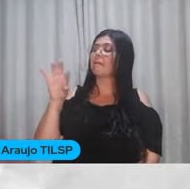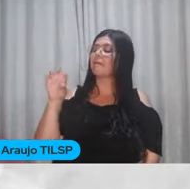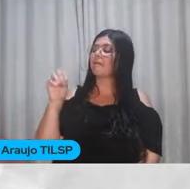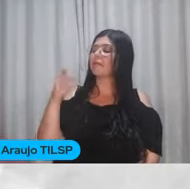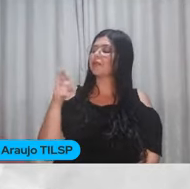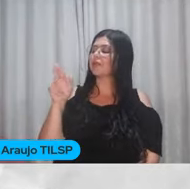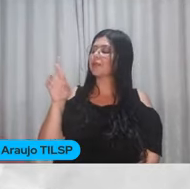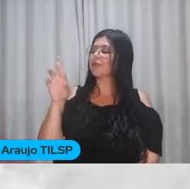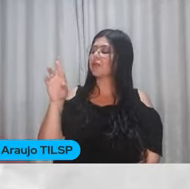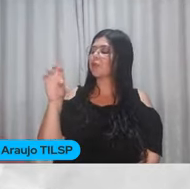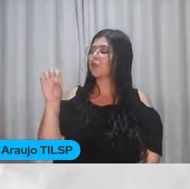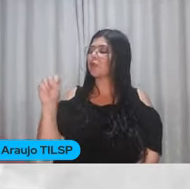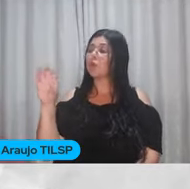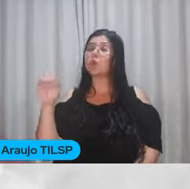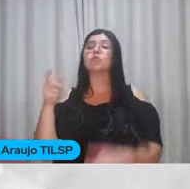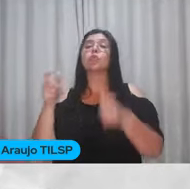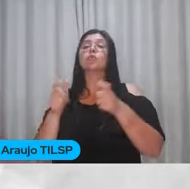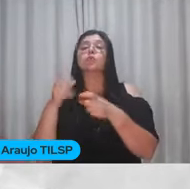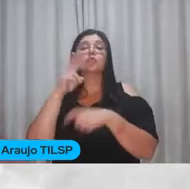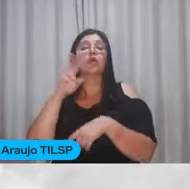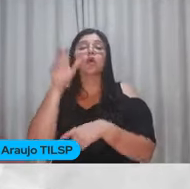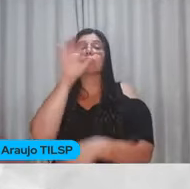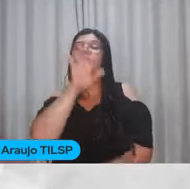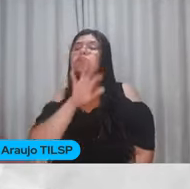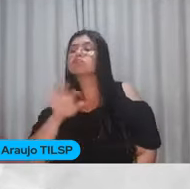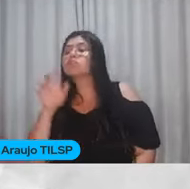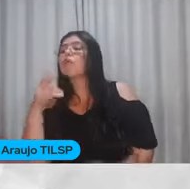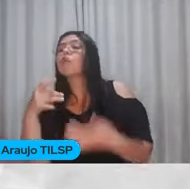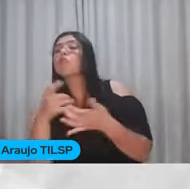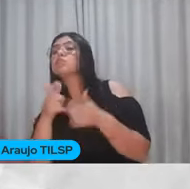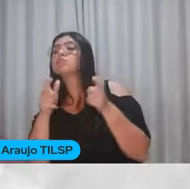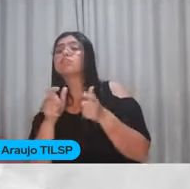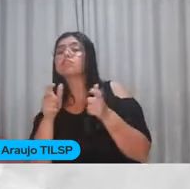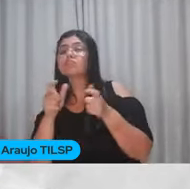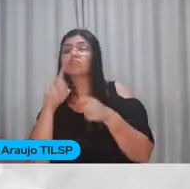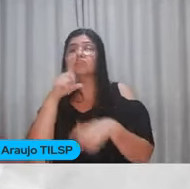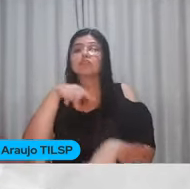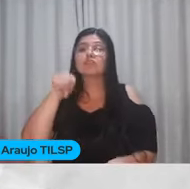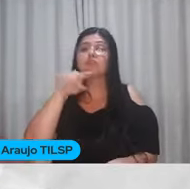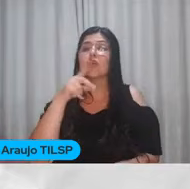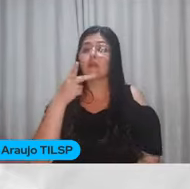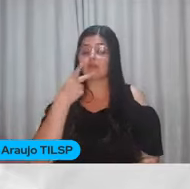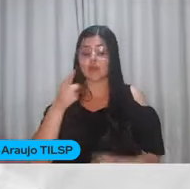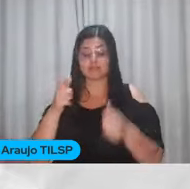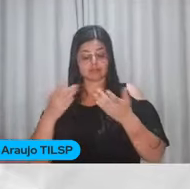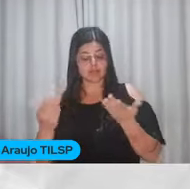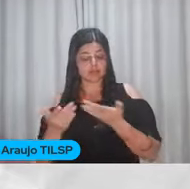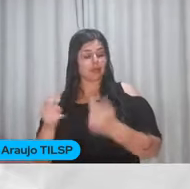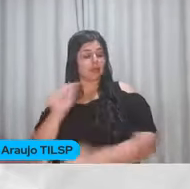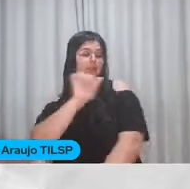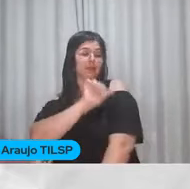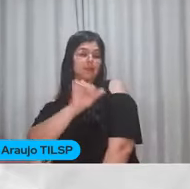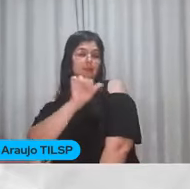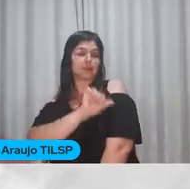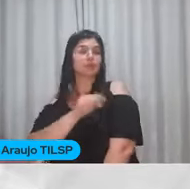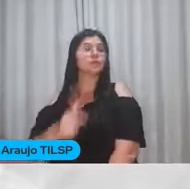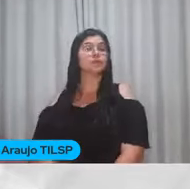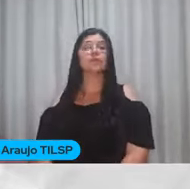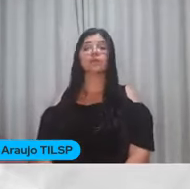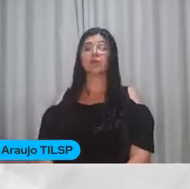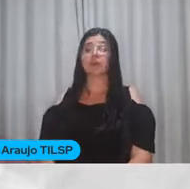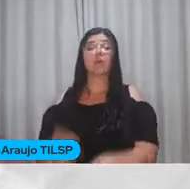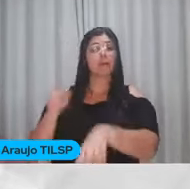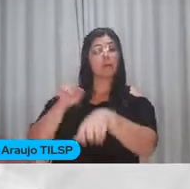mais está por aí Me assistindo? De onde você me assiste? Eu falo aqui do Rio de Janeiro E é aquele